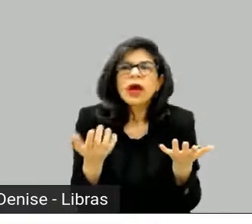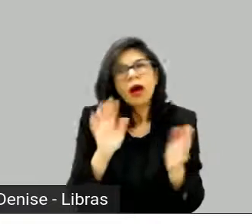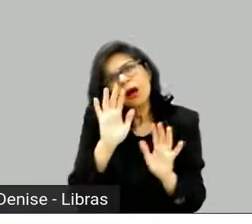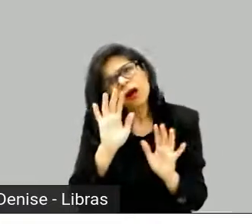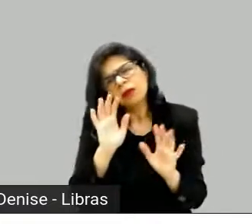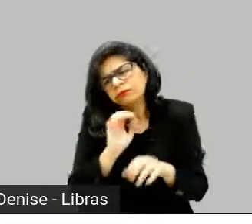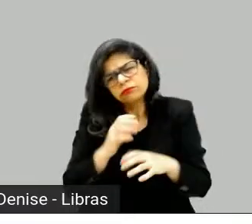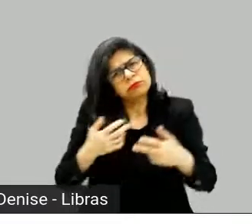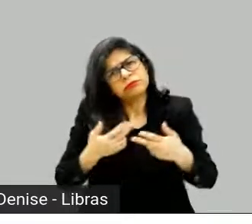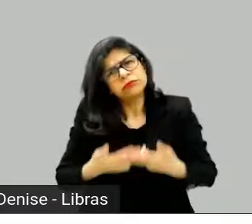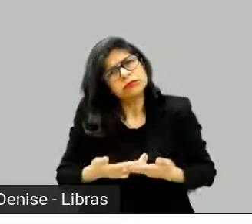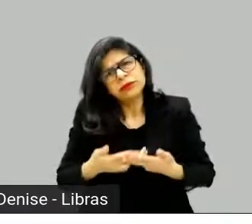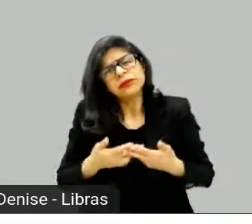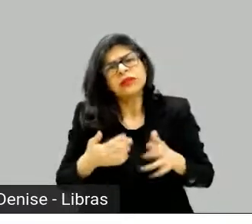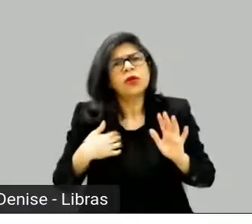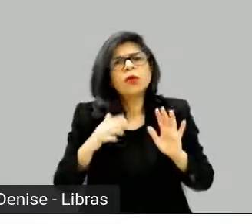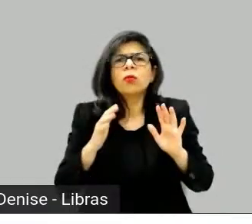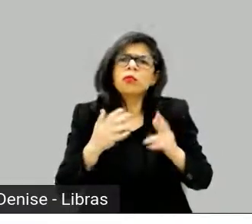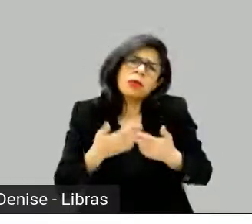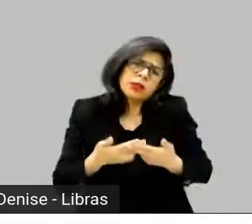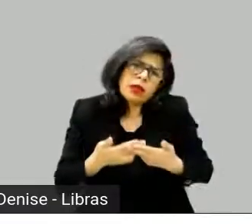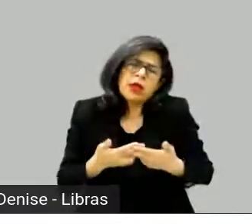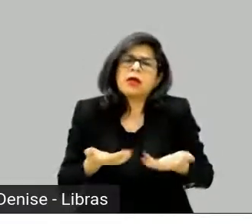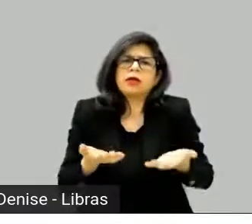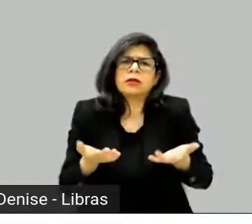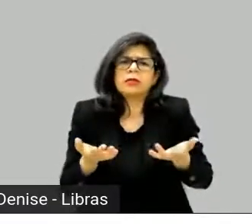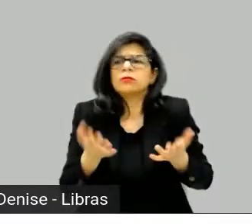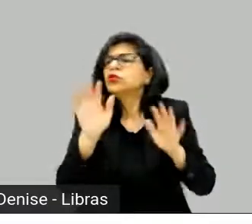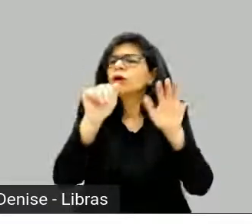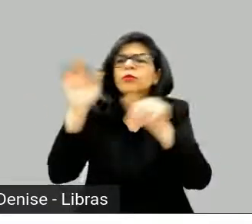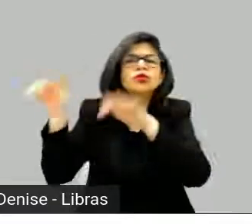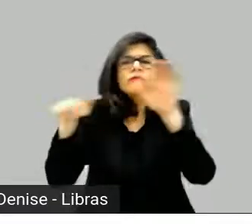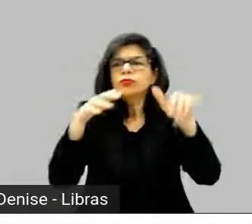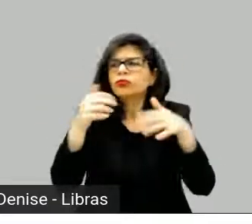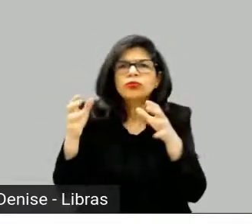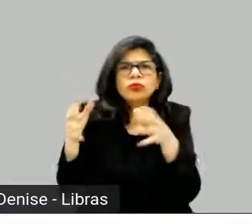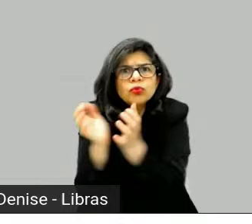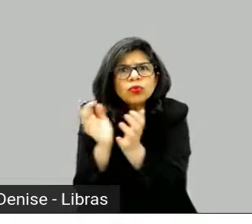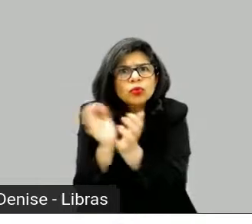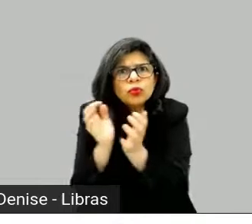E aí eu reuni a equipe, a gente trabalhou mais horas do que o normal,